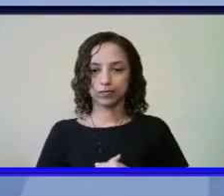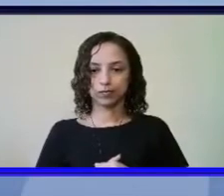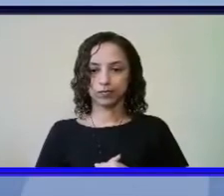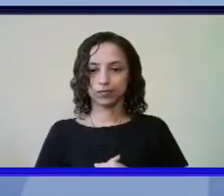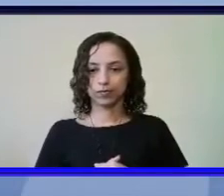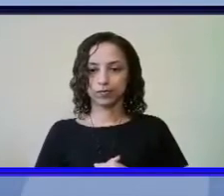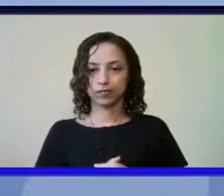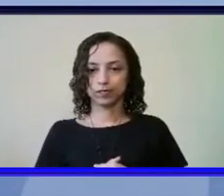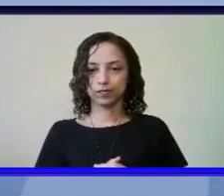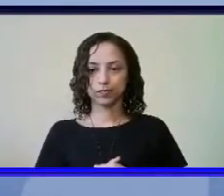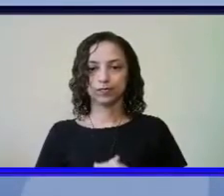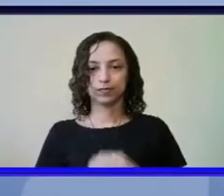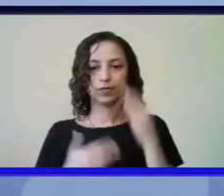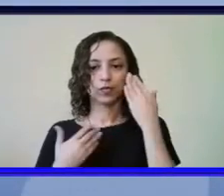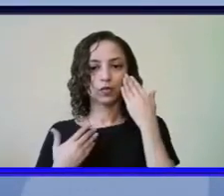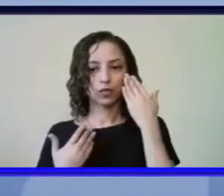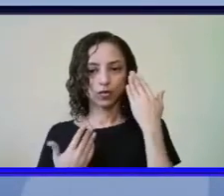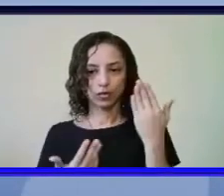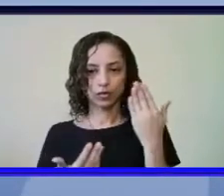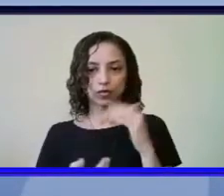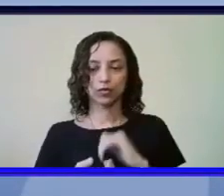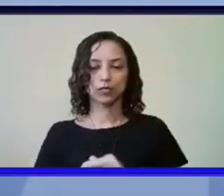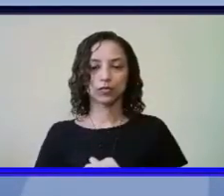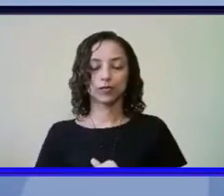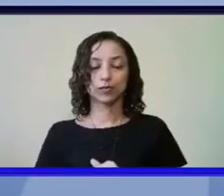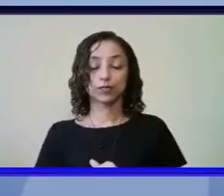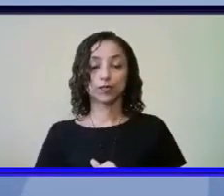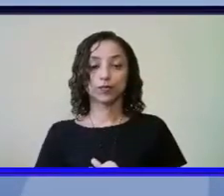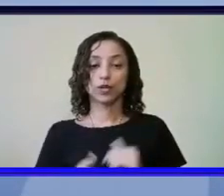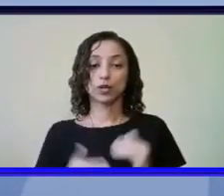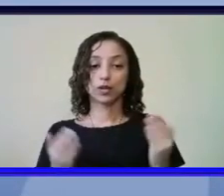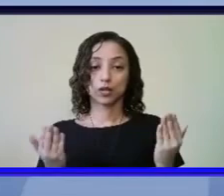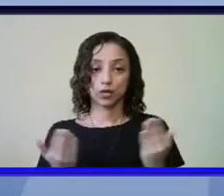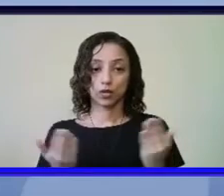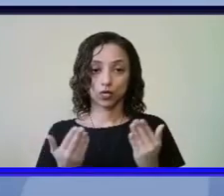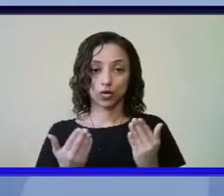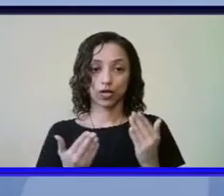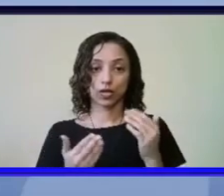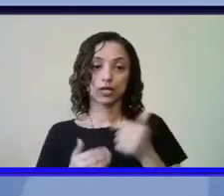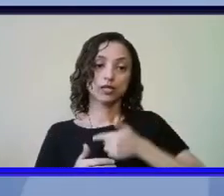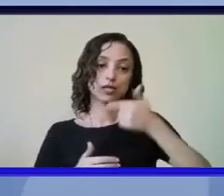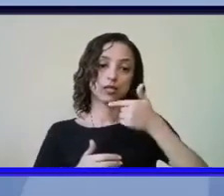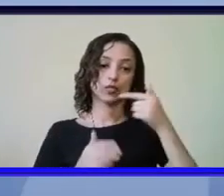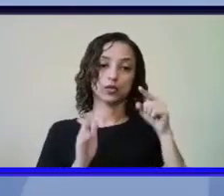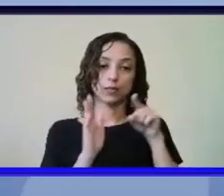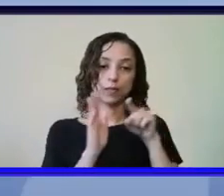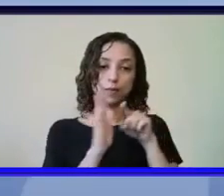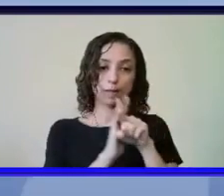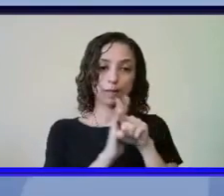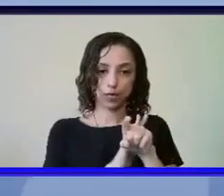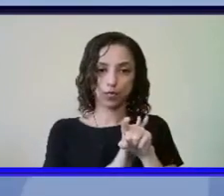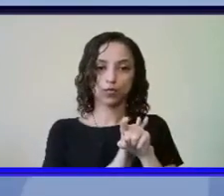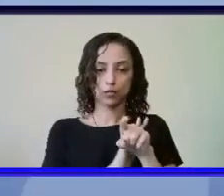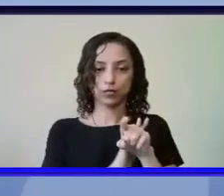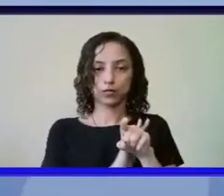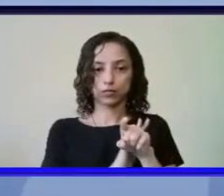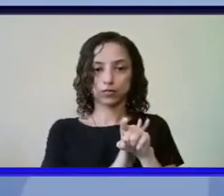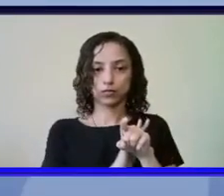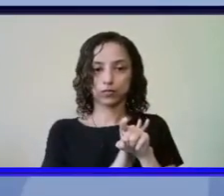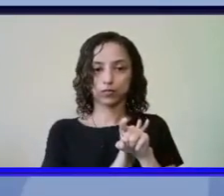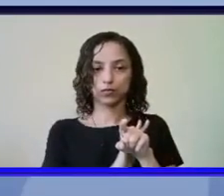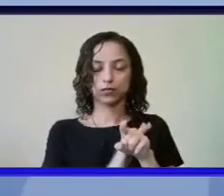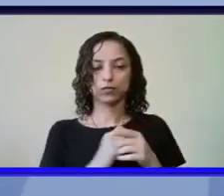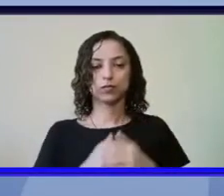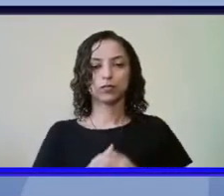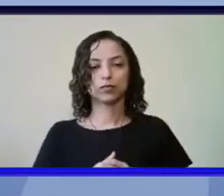muito obrigado vamos para segunda pergunta numa era